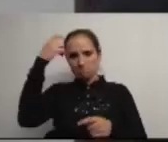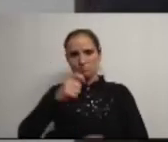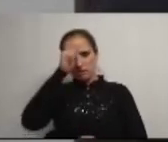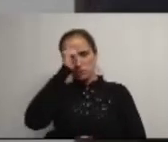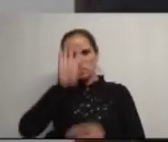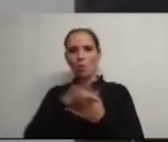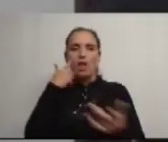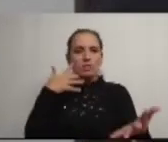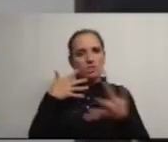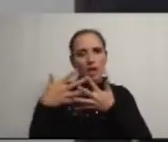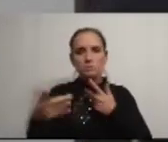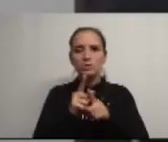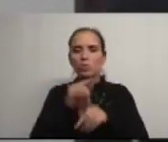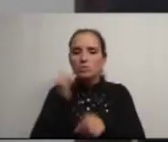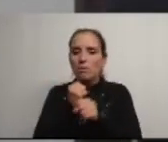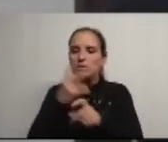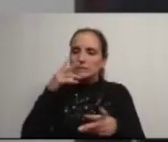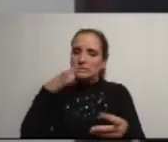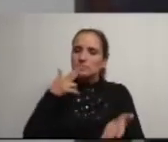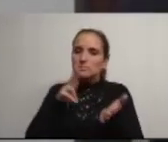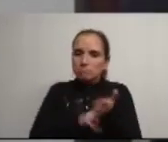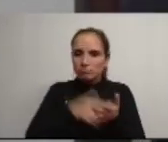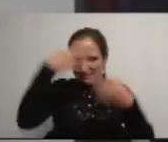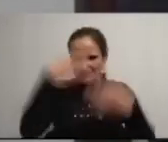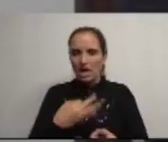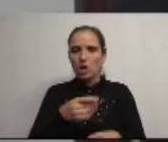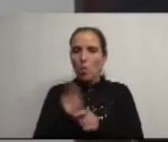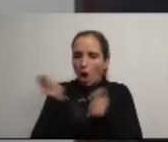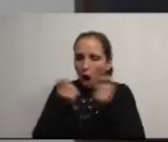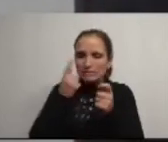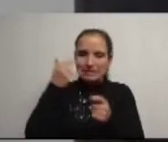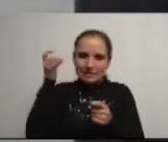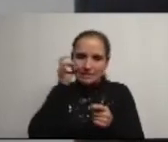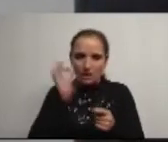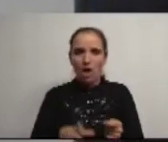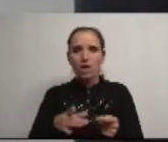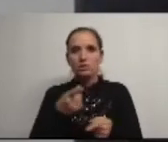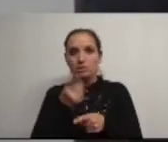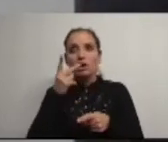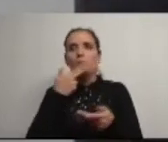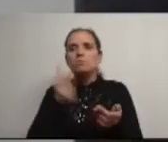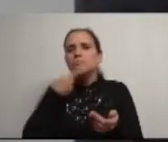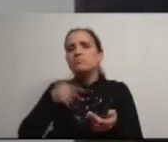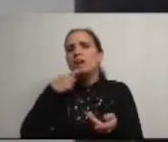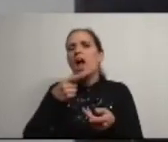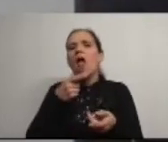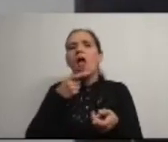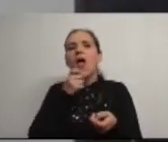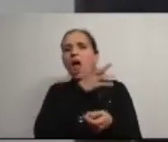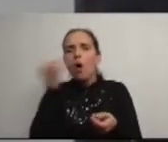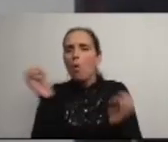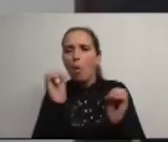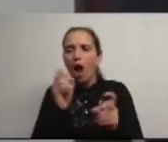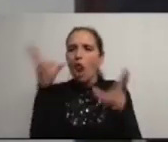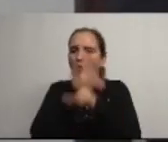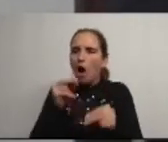transparência dos seus métodos e da sua ação quer ainda pela sua organização não repetir erros e assumir mudanças e novas formas de